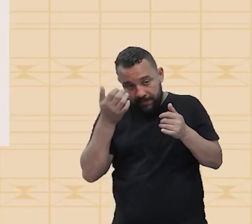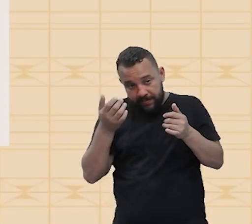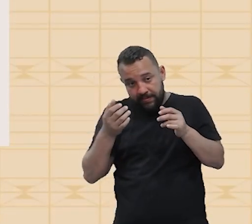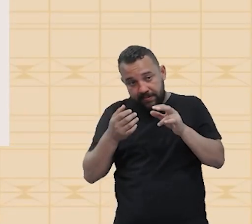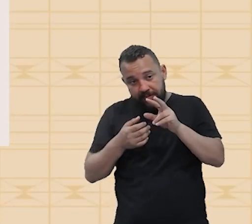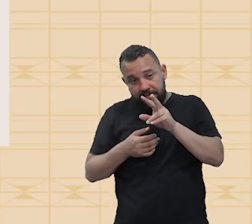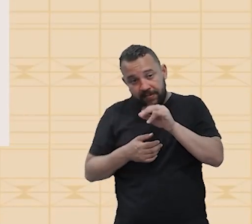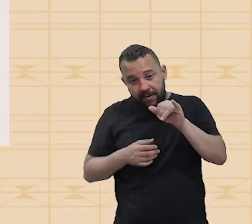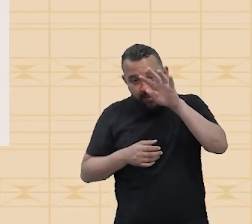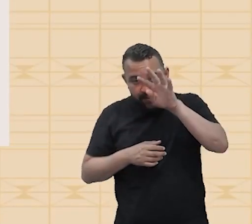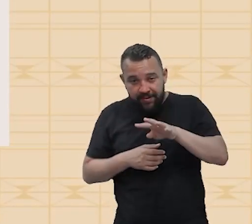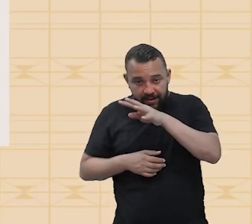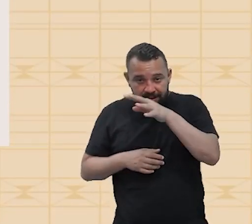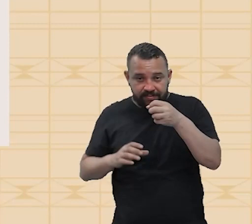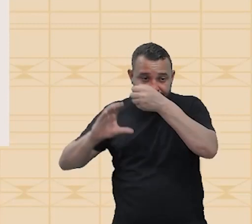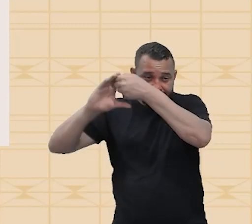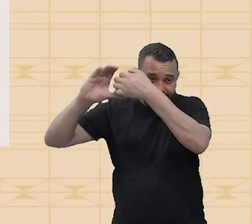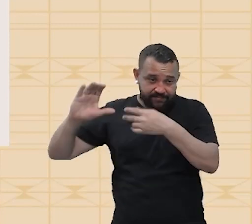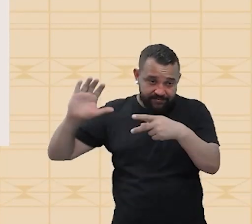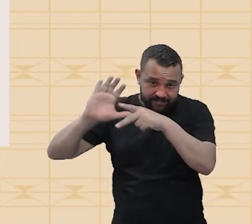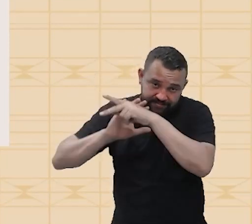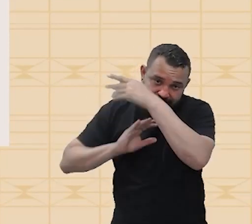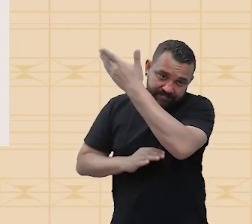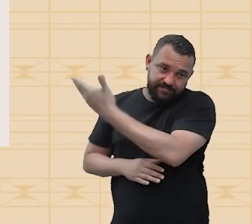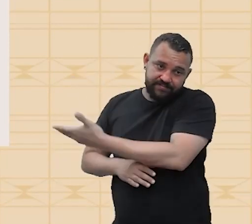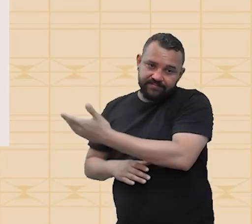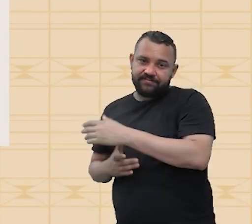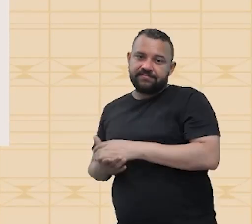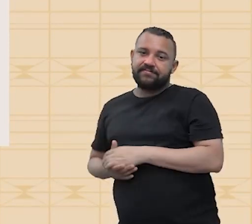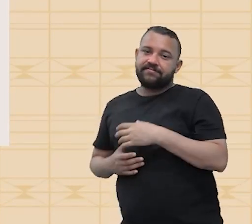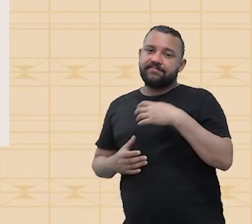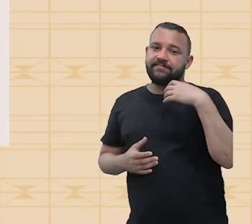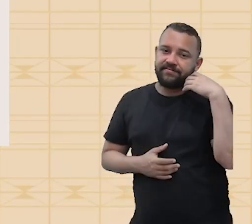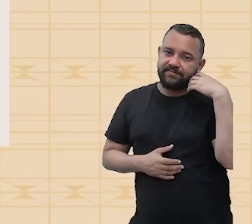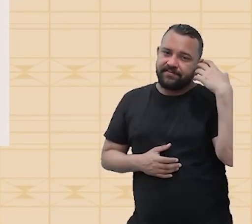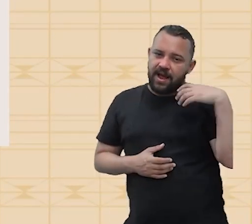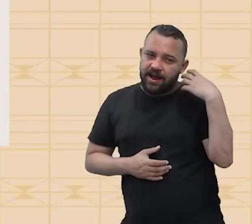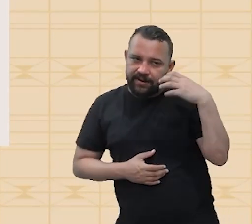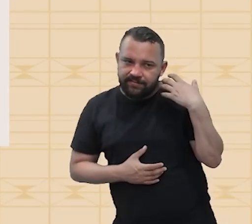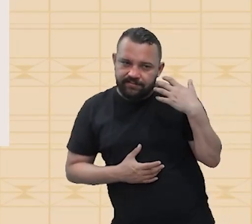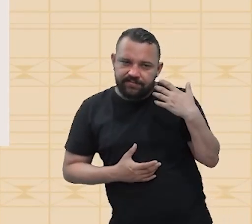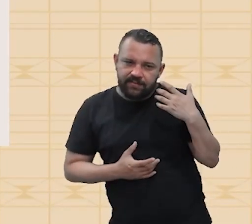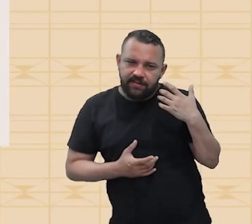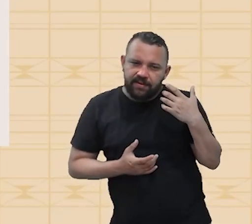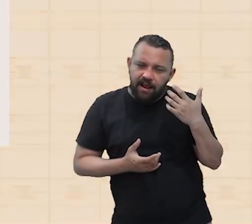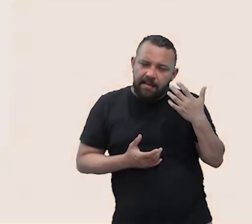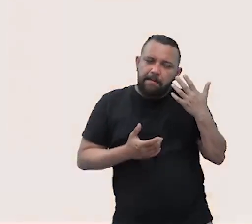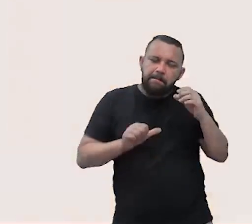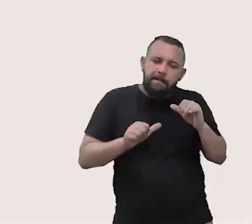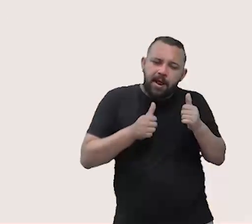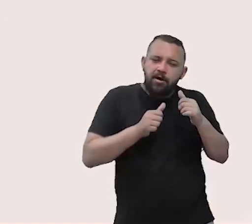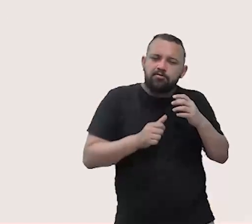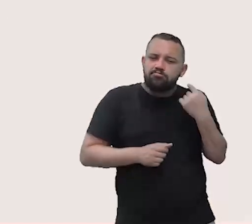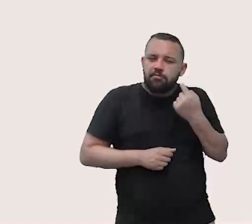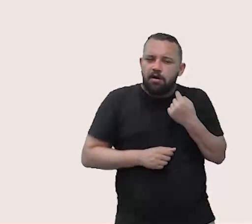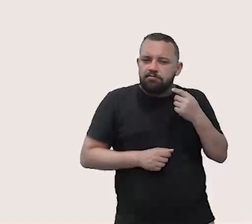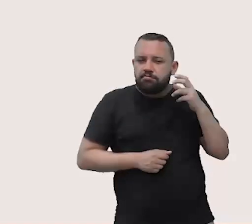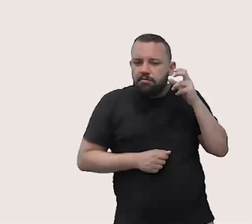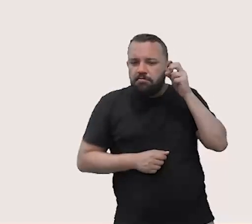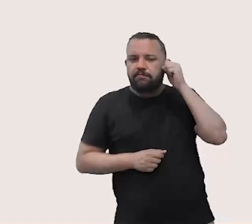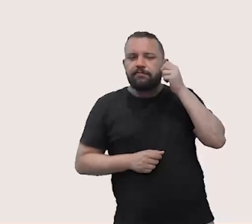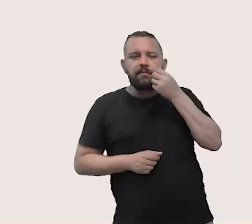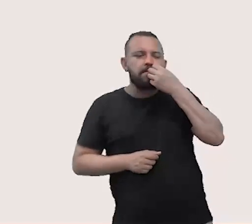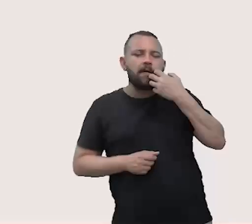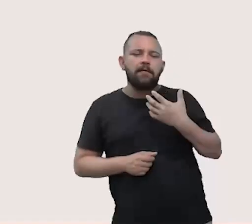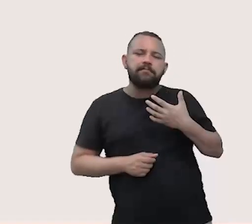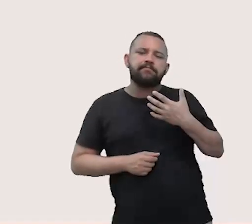tabela, uma classificação que faz com que esse som, ele se torne mais agradável pra gente ou não, que é onde a gente fala do